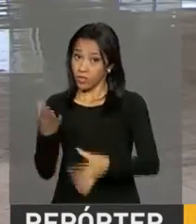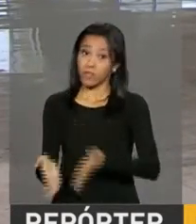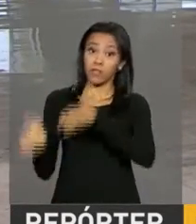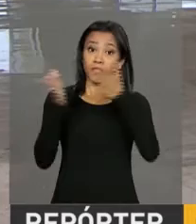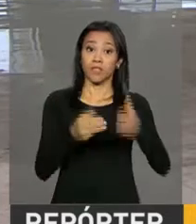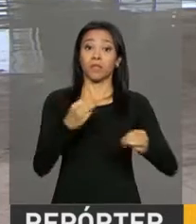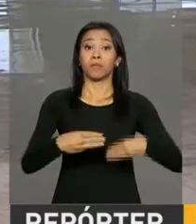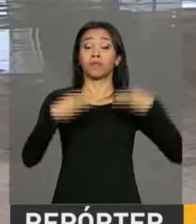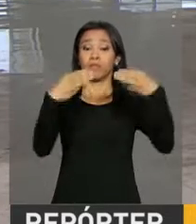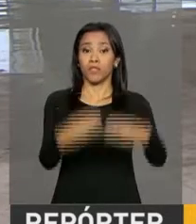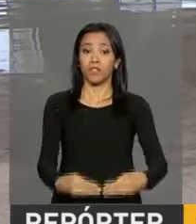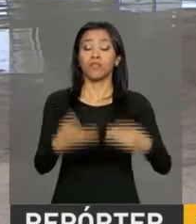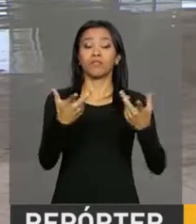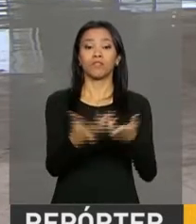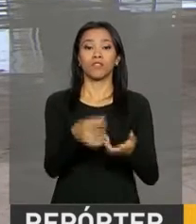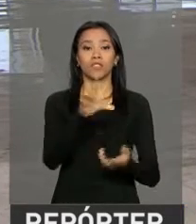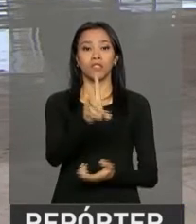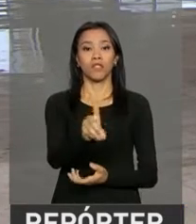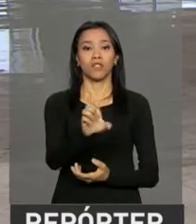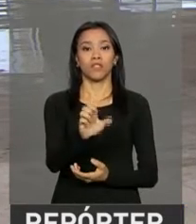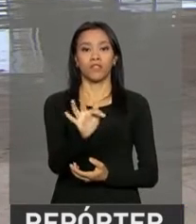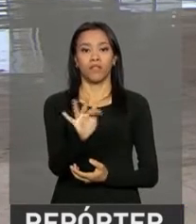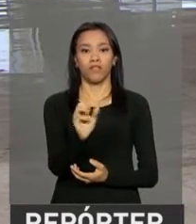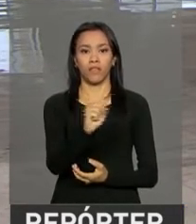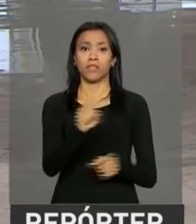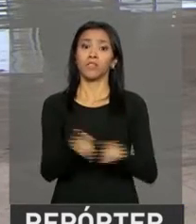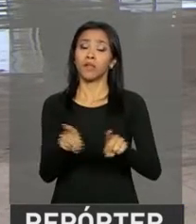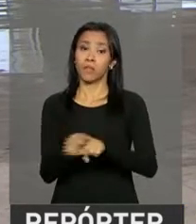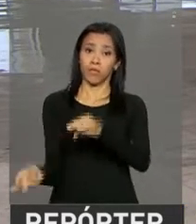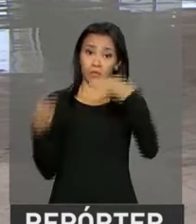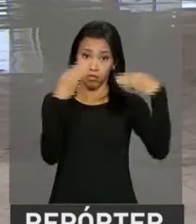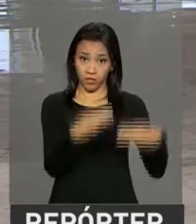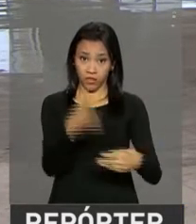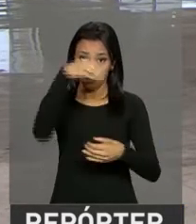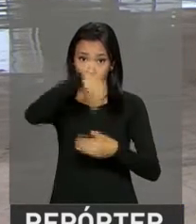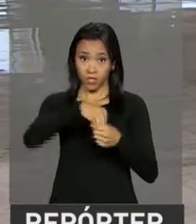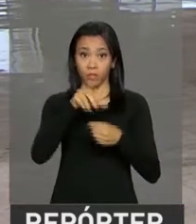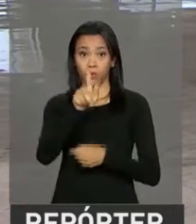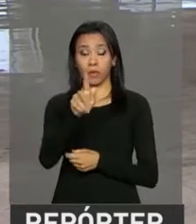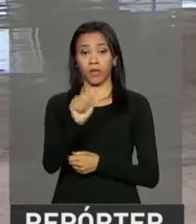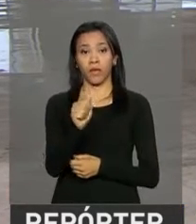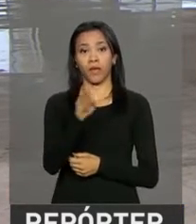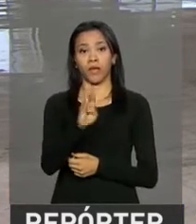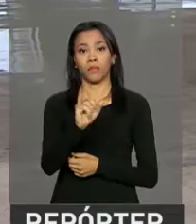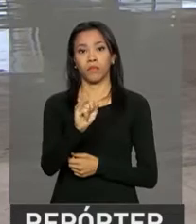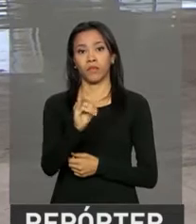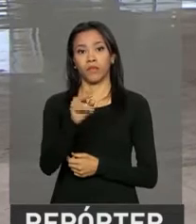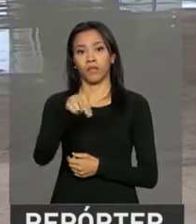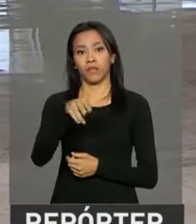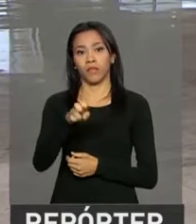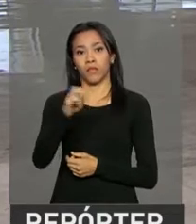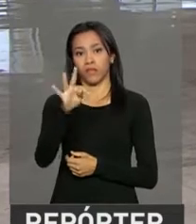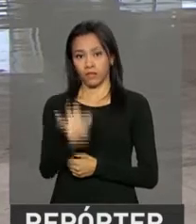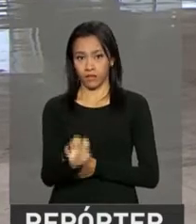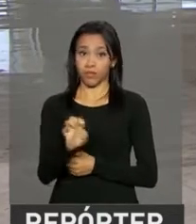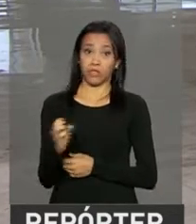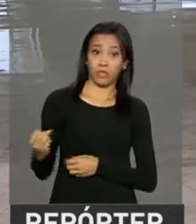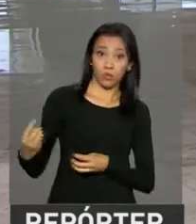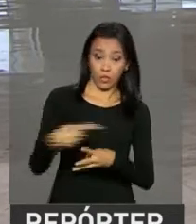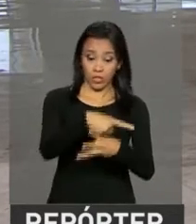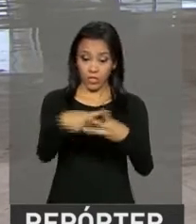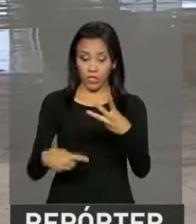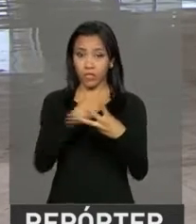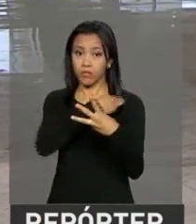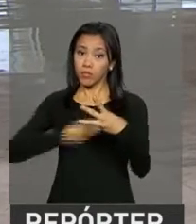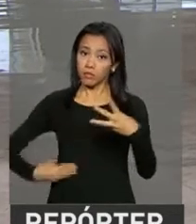Defesa, Raul Jungmann, pelo ministro-chefe do Gabinete de Segurança Institucional da Presidência, Sérgio Etchegon. Eles se reuniram no